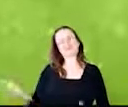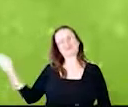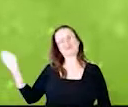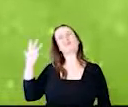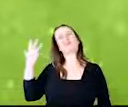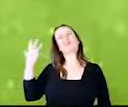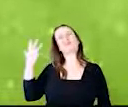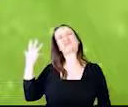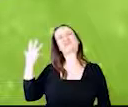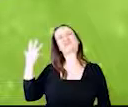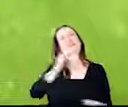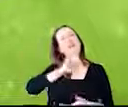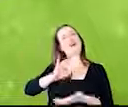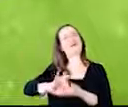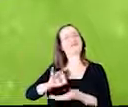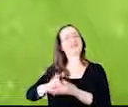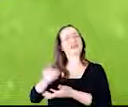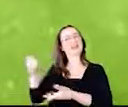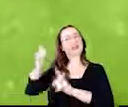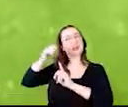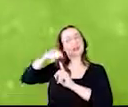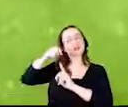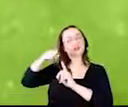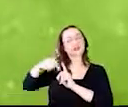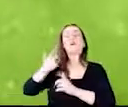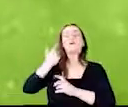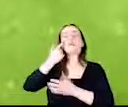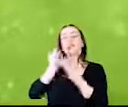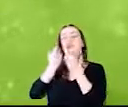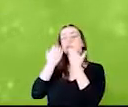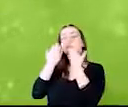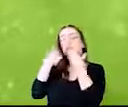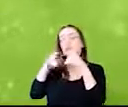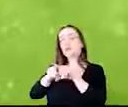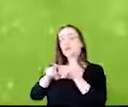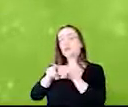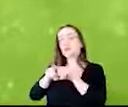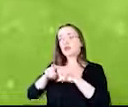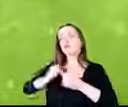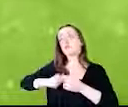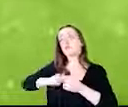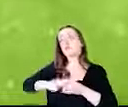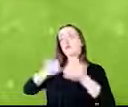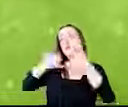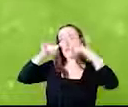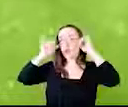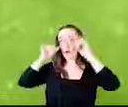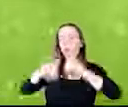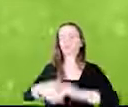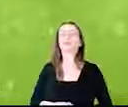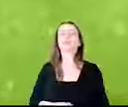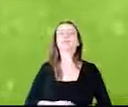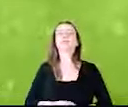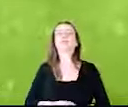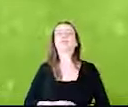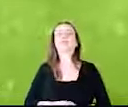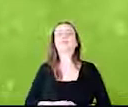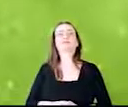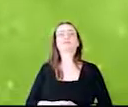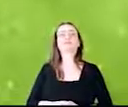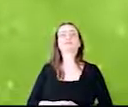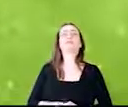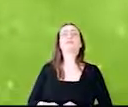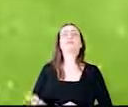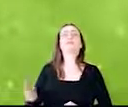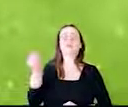Olha aí, ó. Aí tem a soja, você pode ver milho, pode ver o esterco do boi, né? E ali tem uma terrinha. Vocês estão vendo uma terrinha do lado do esterco do